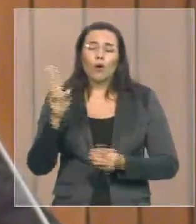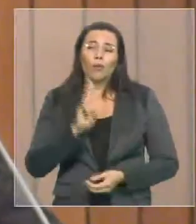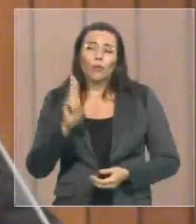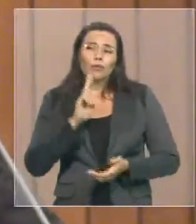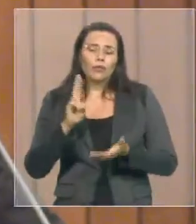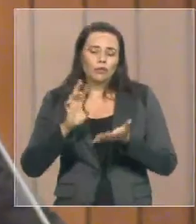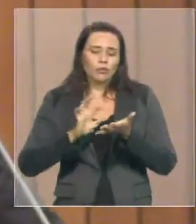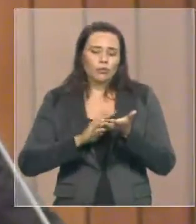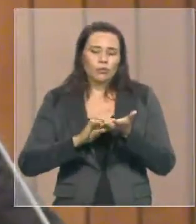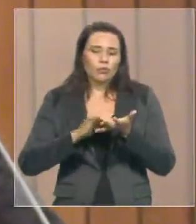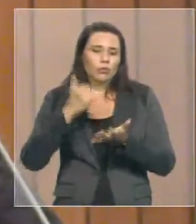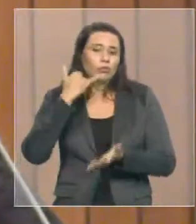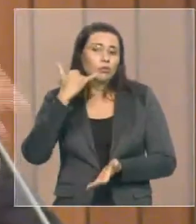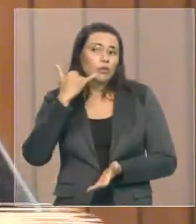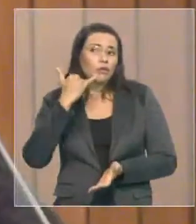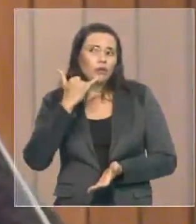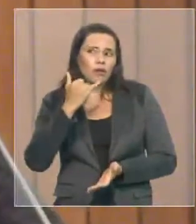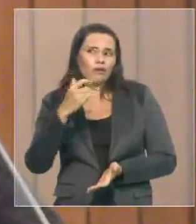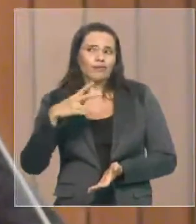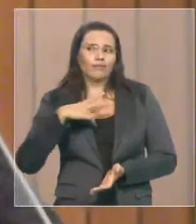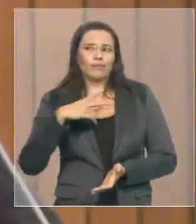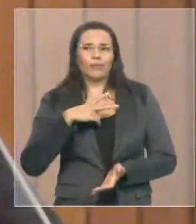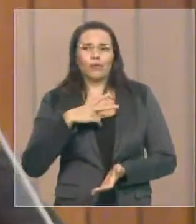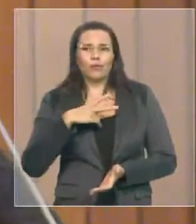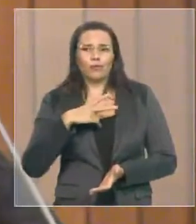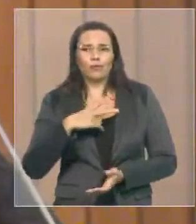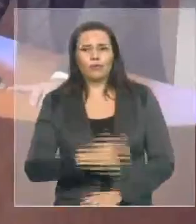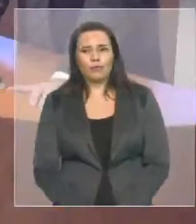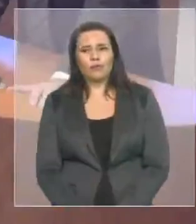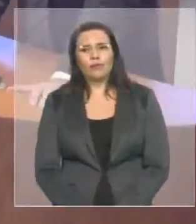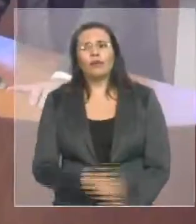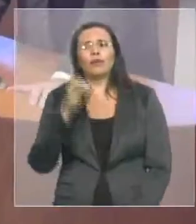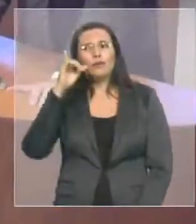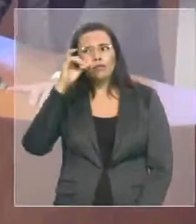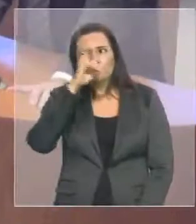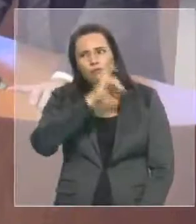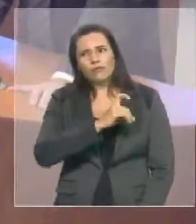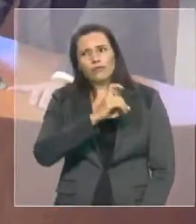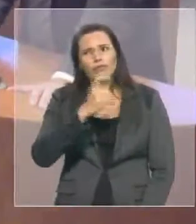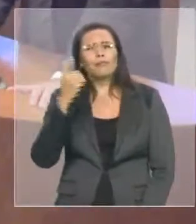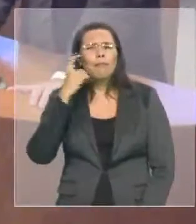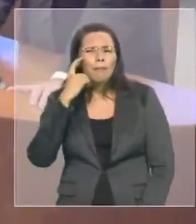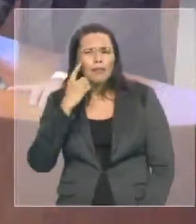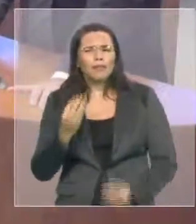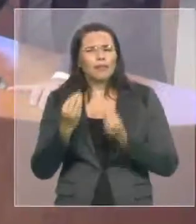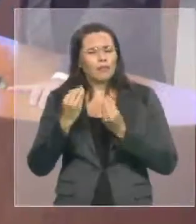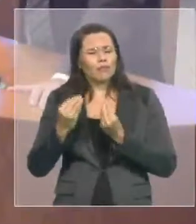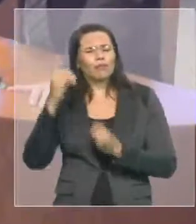Então, imagine a dificuldade que era de coordenação dessa tropa aqui em São Luís.